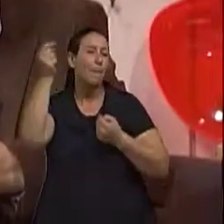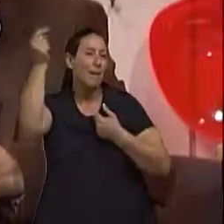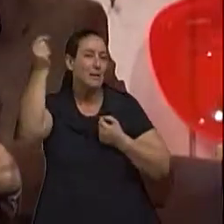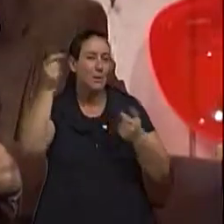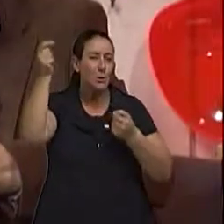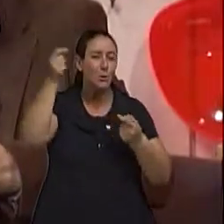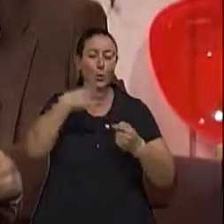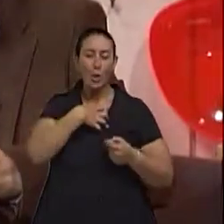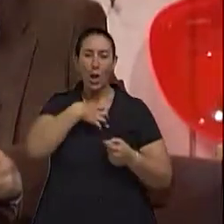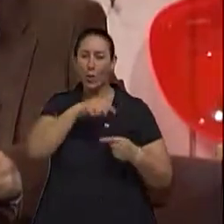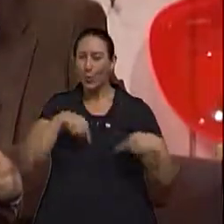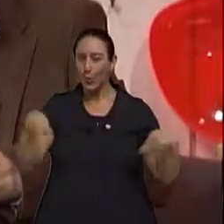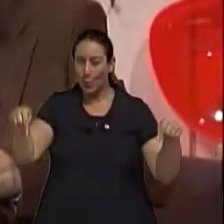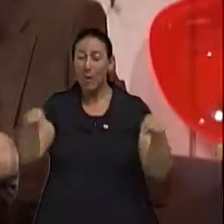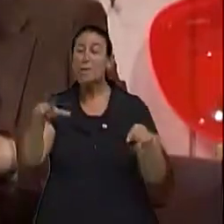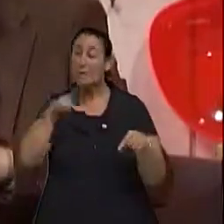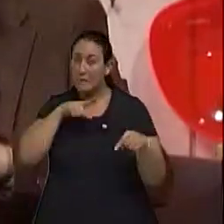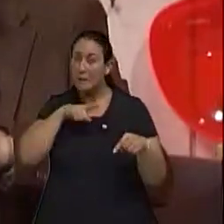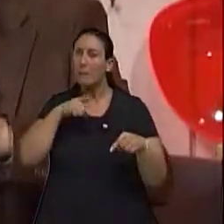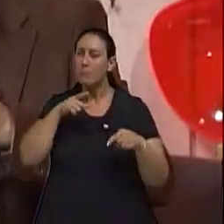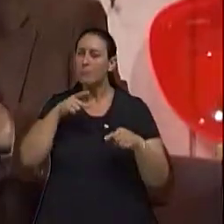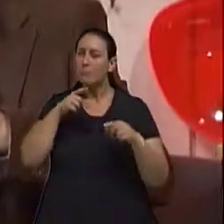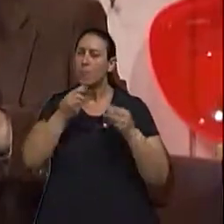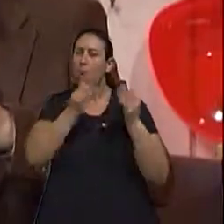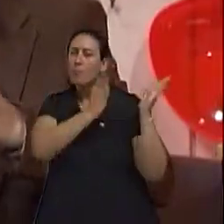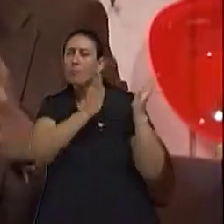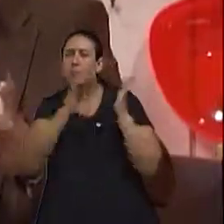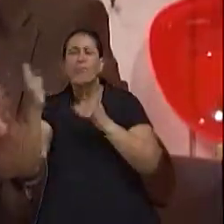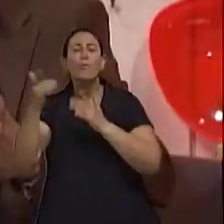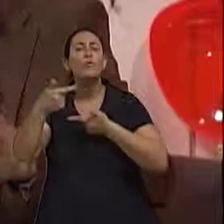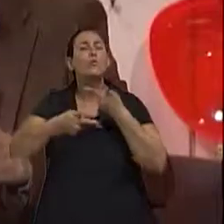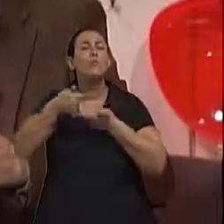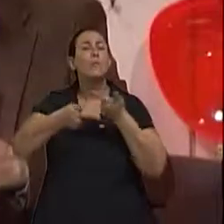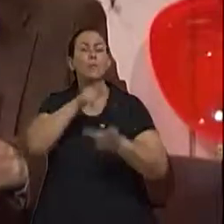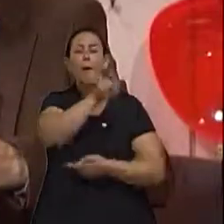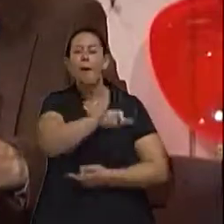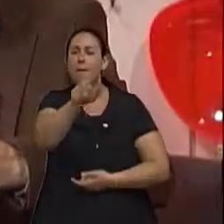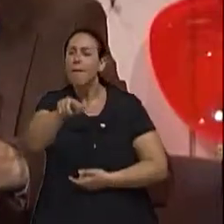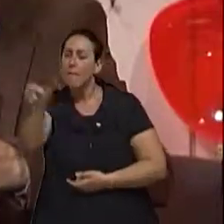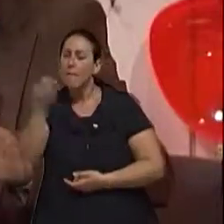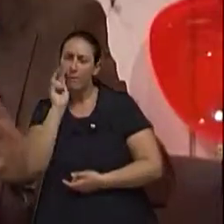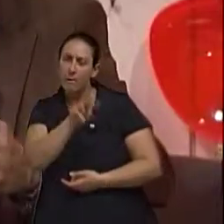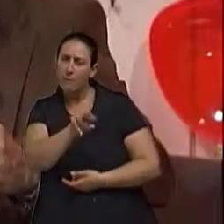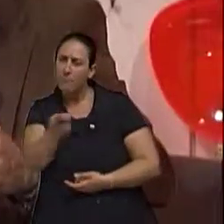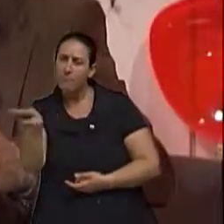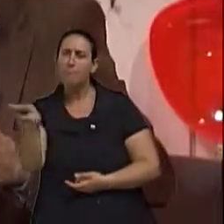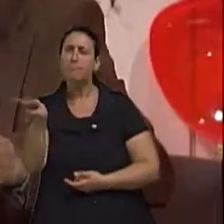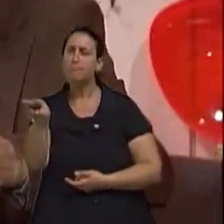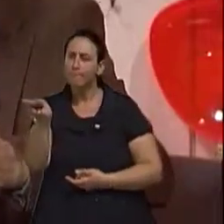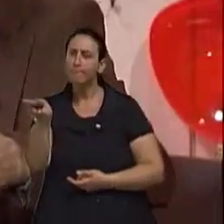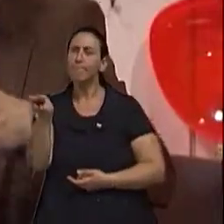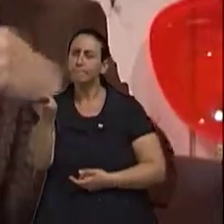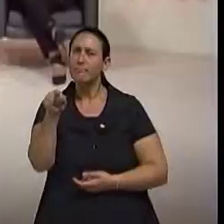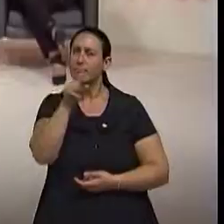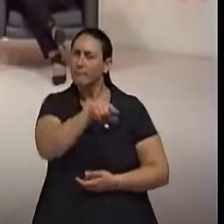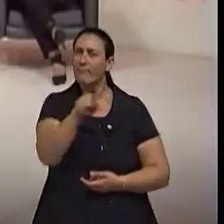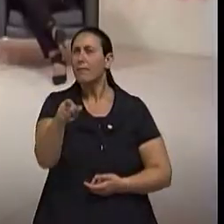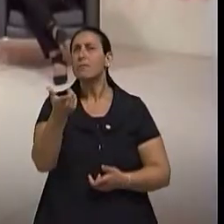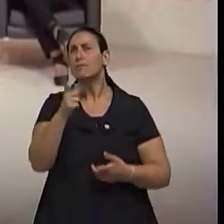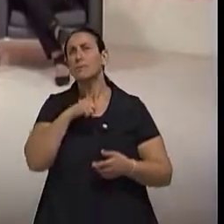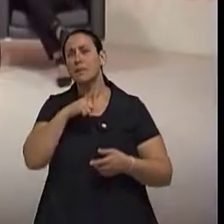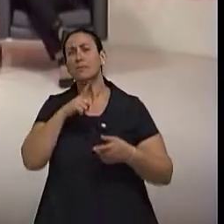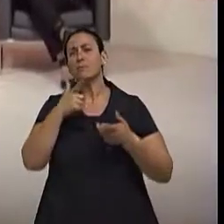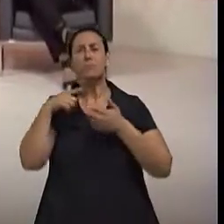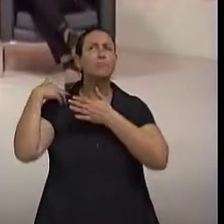a respeito do funcionamento desses indivíduos, com uma certa interferência do aspecto de certos genes, né?